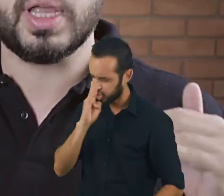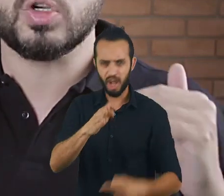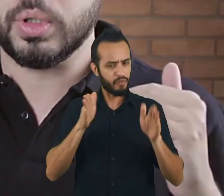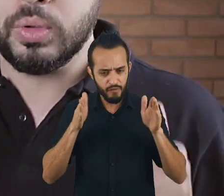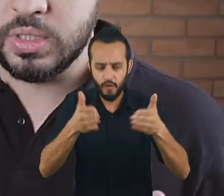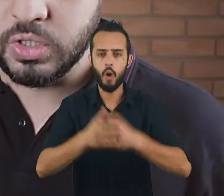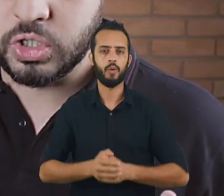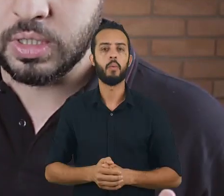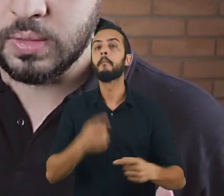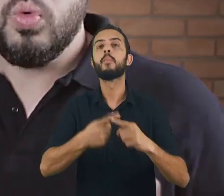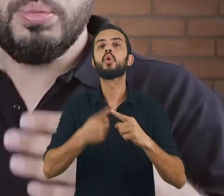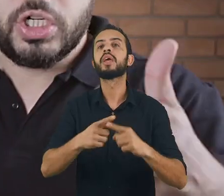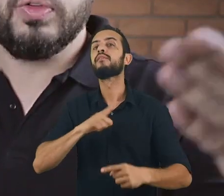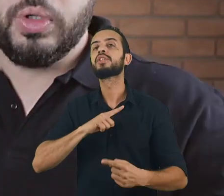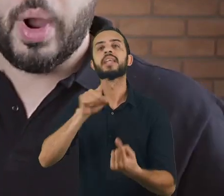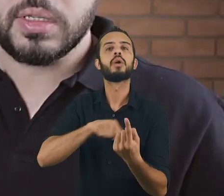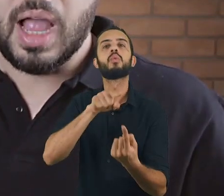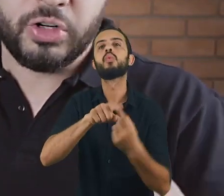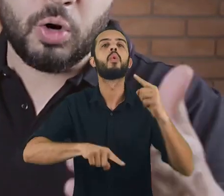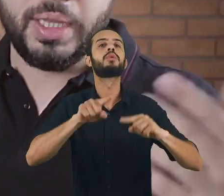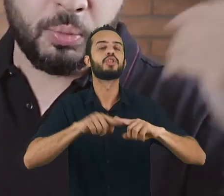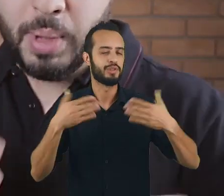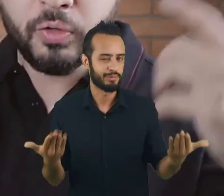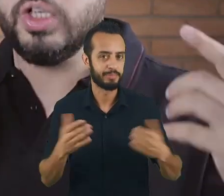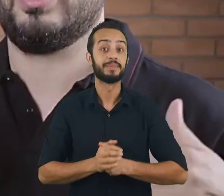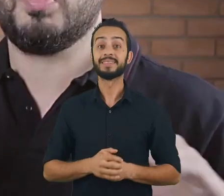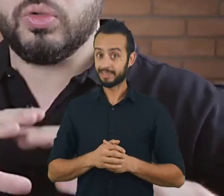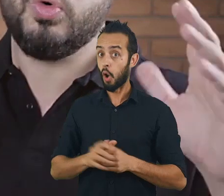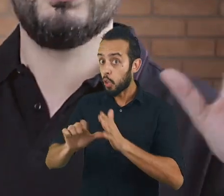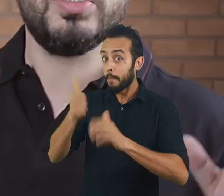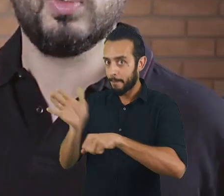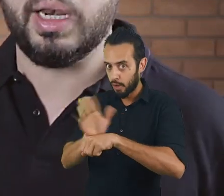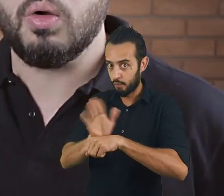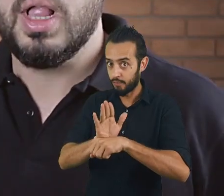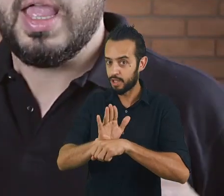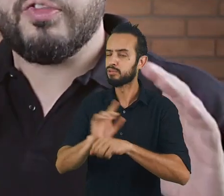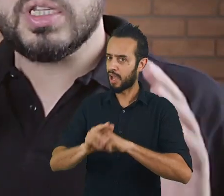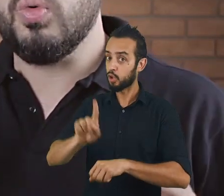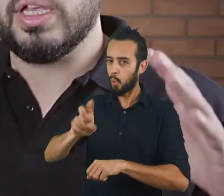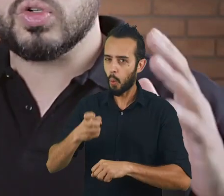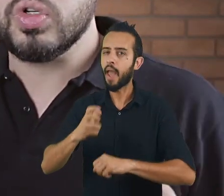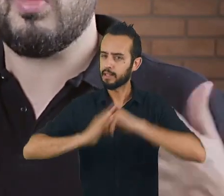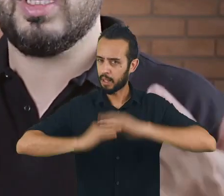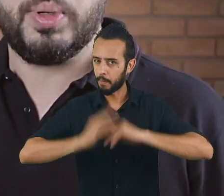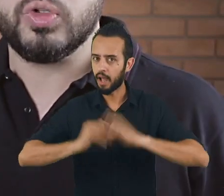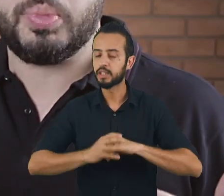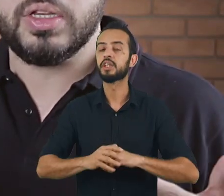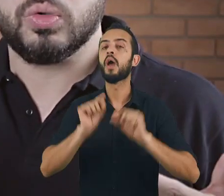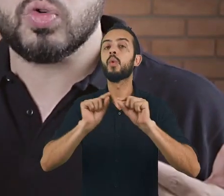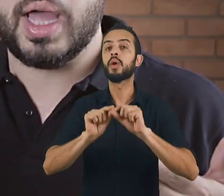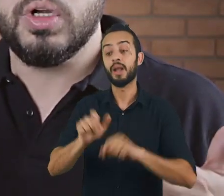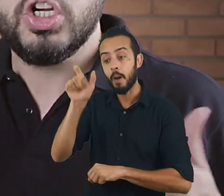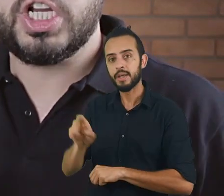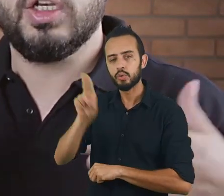produto, por que o seu produto existe. O objetivo do UX Now, eu já comentei no primeiro vídeo a respeito do objetivo do canal, é fazer com que a discussão a respeito